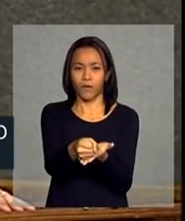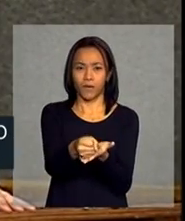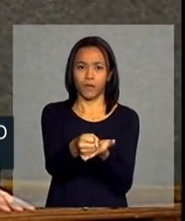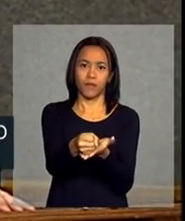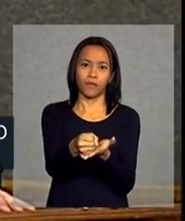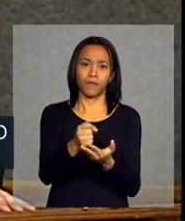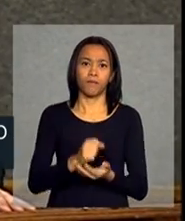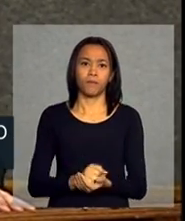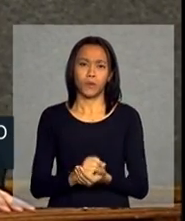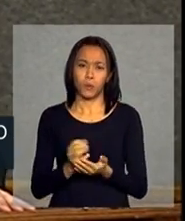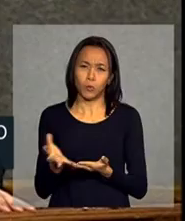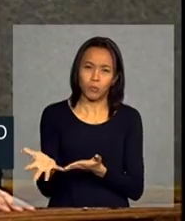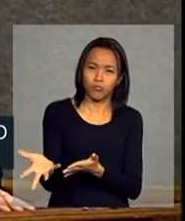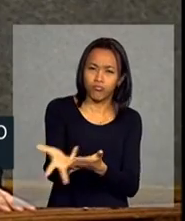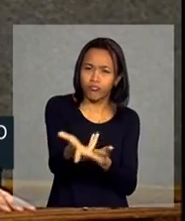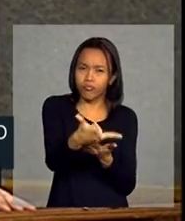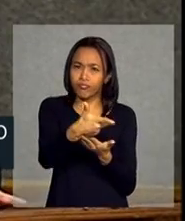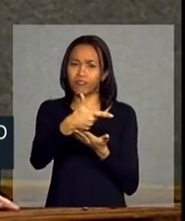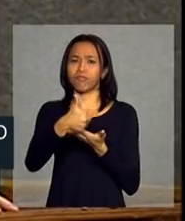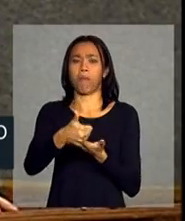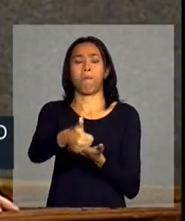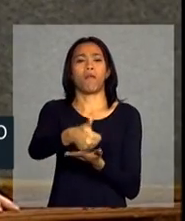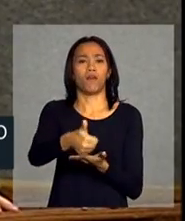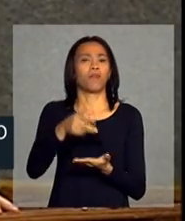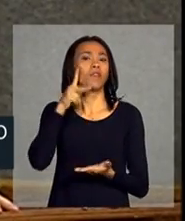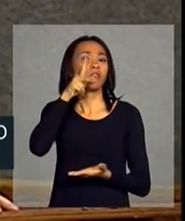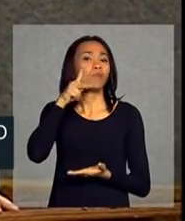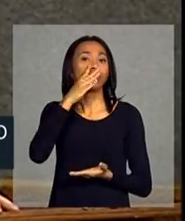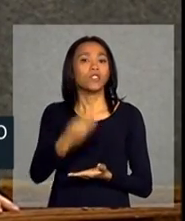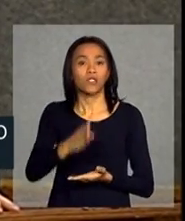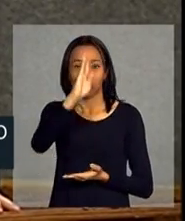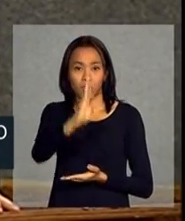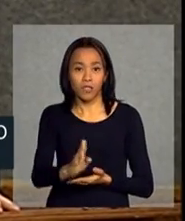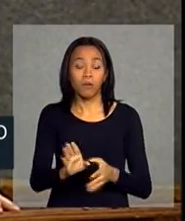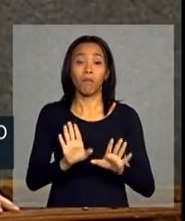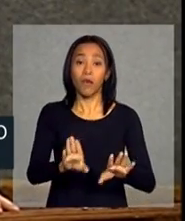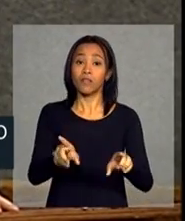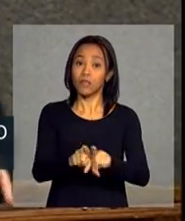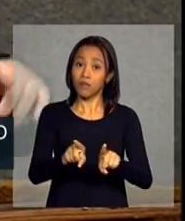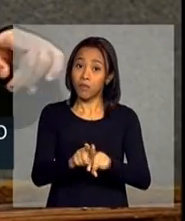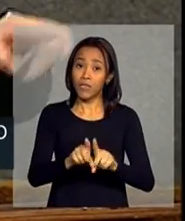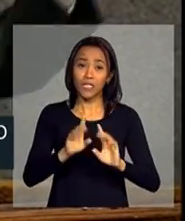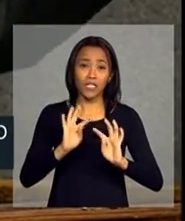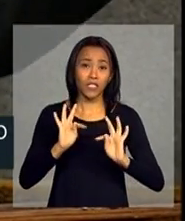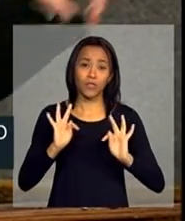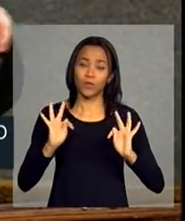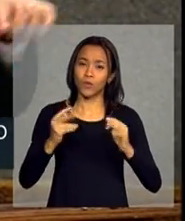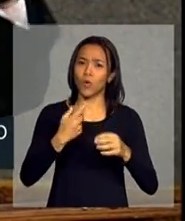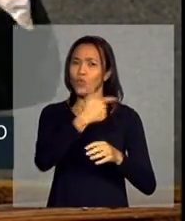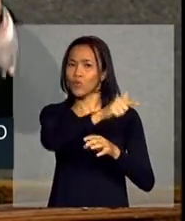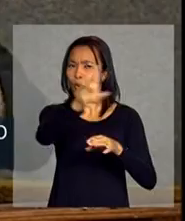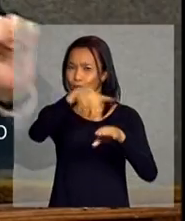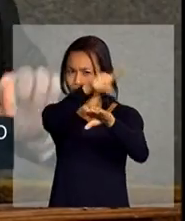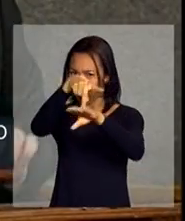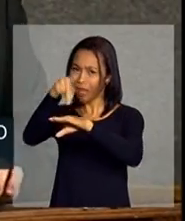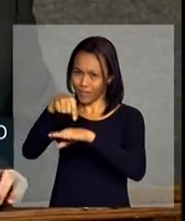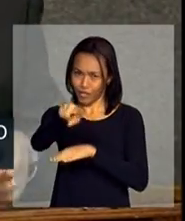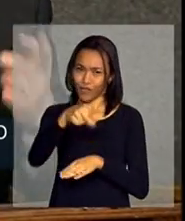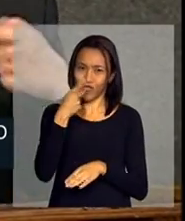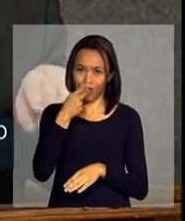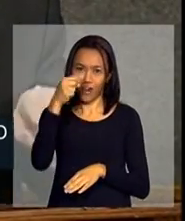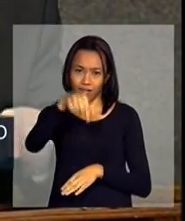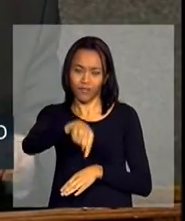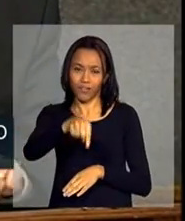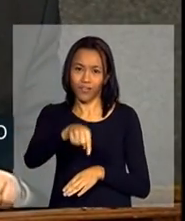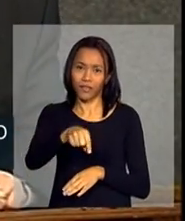aperfeiçoamento das políticas brasileiras, mas também para que o resto do mundo, aqueles países que você menciona, que estão nas